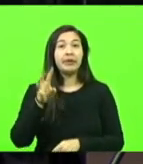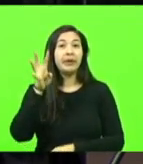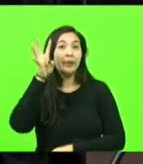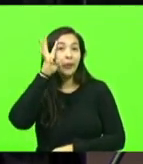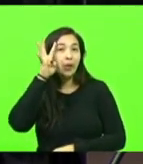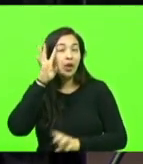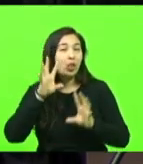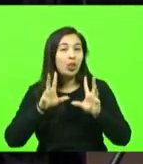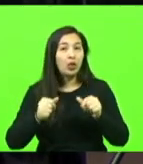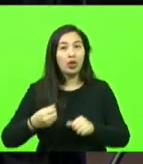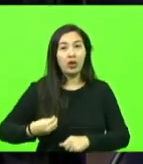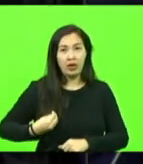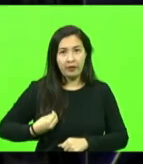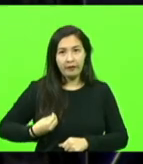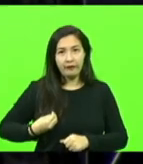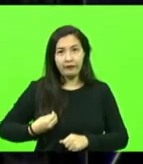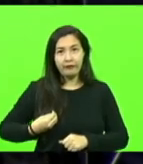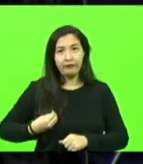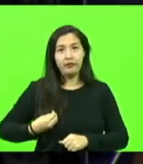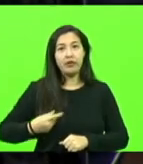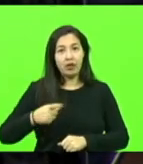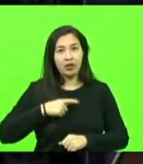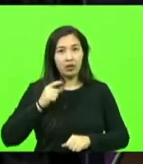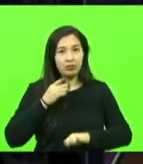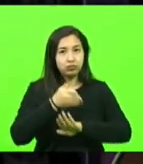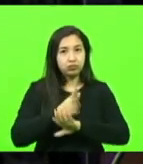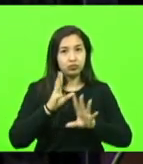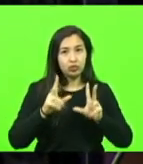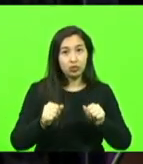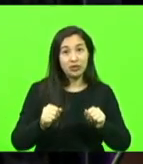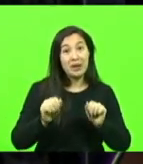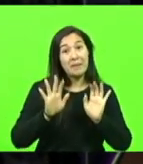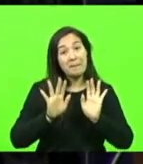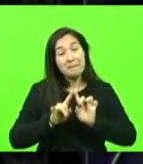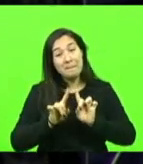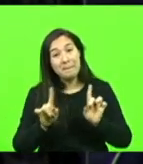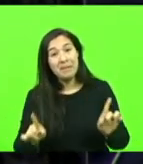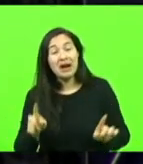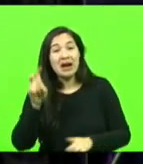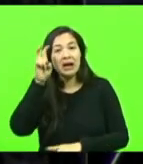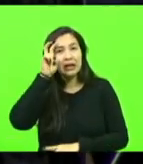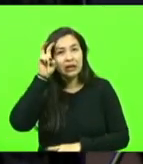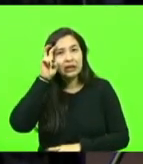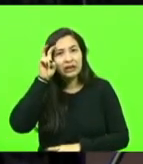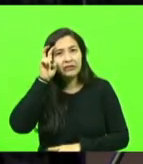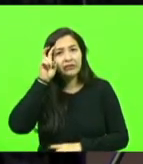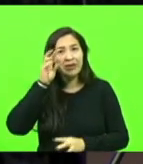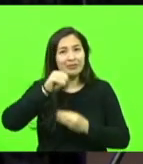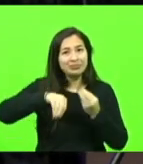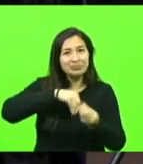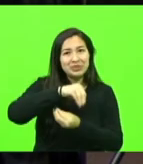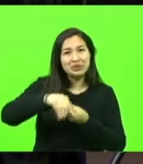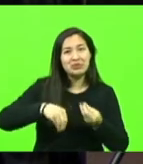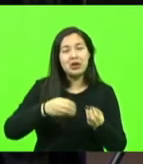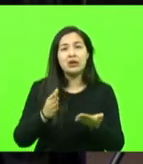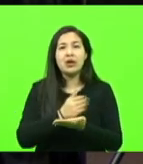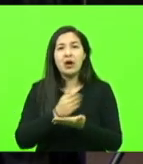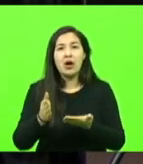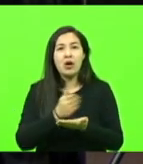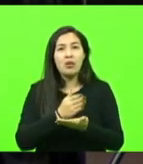presencial, e às quintas-feiras elas são híbridas. e nós temos aqui, portanto, vários deputados que estão aqui